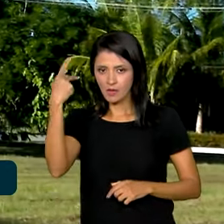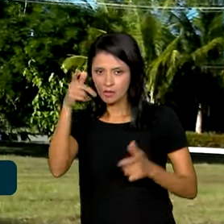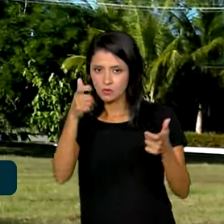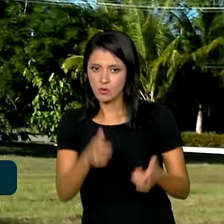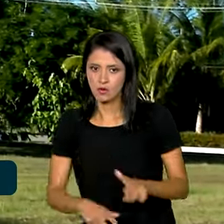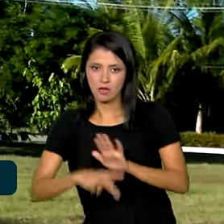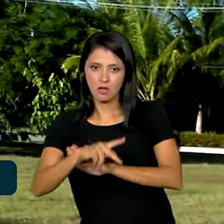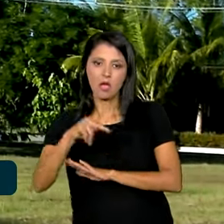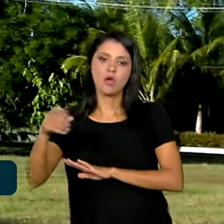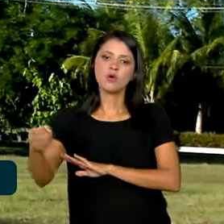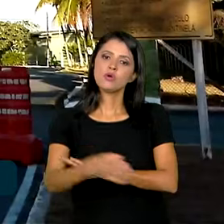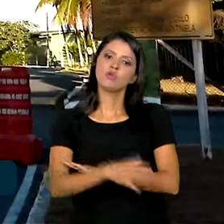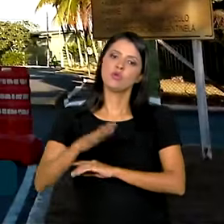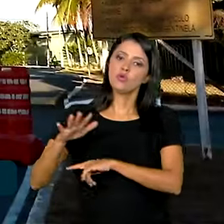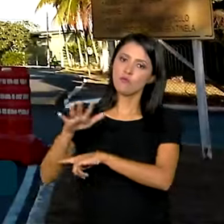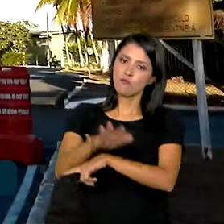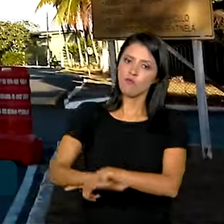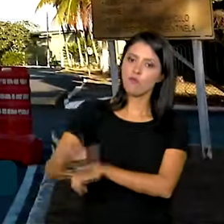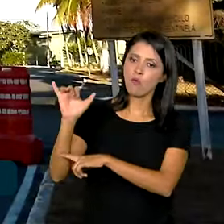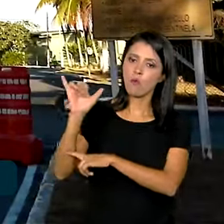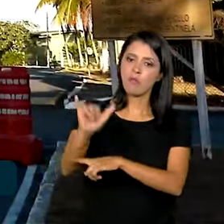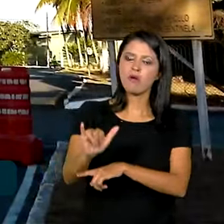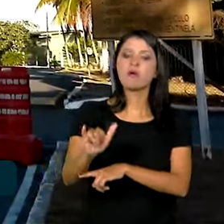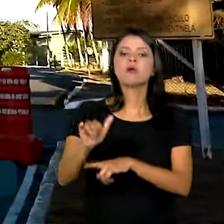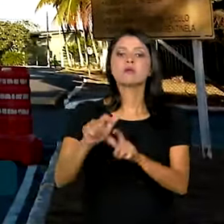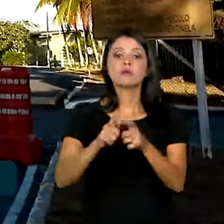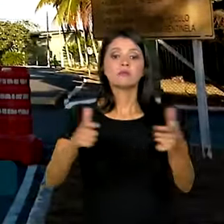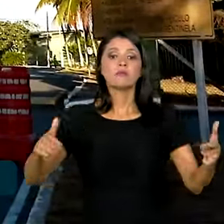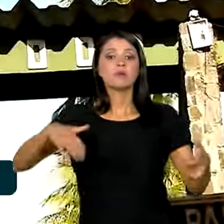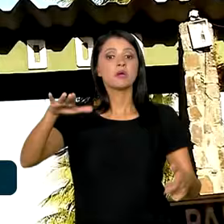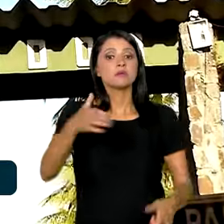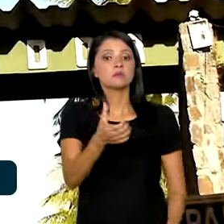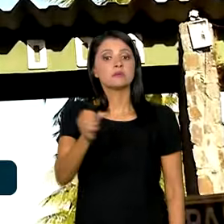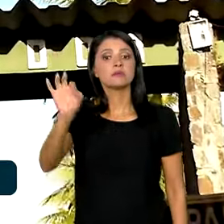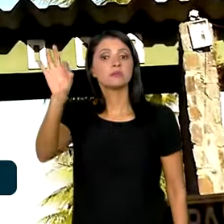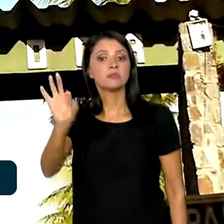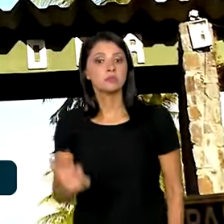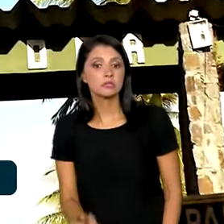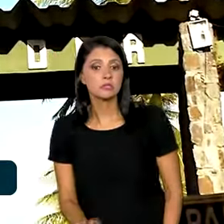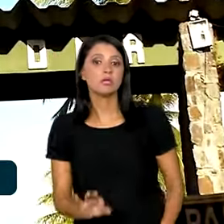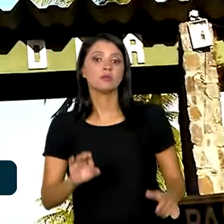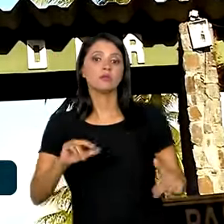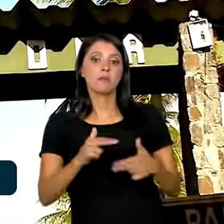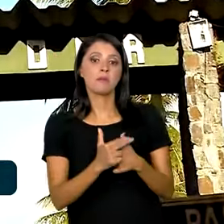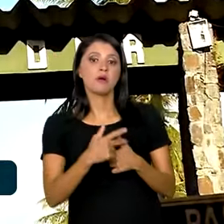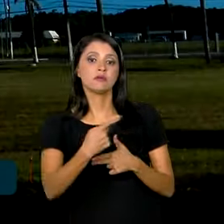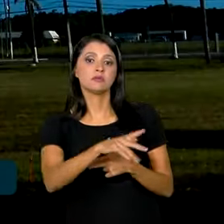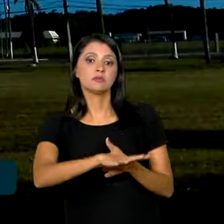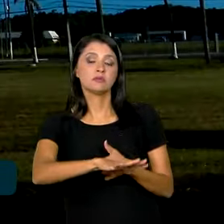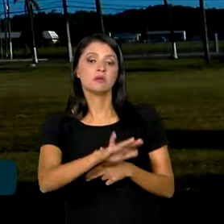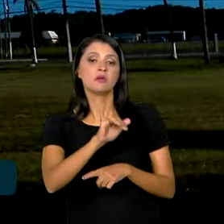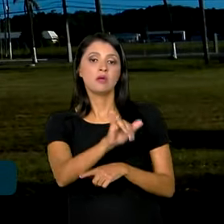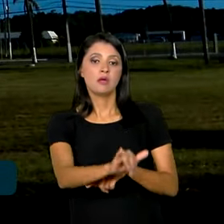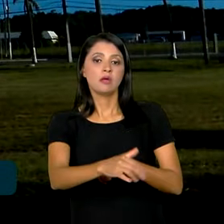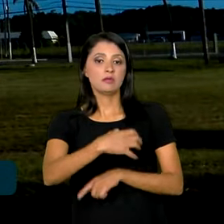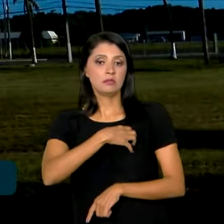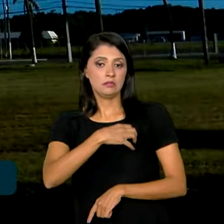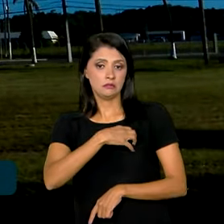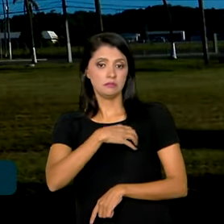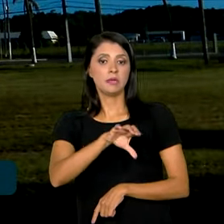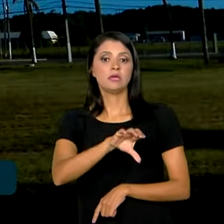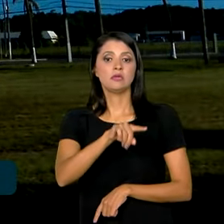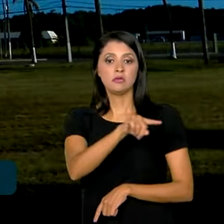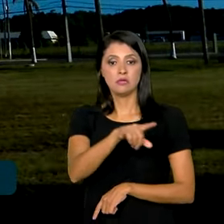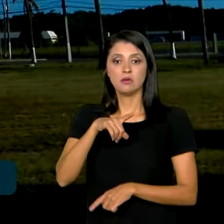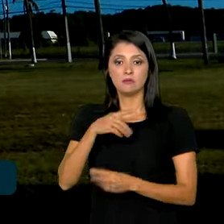ao novo Parque Aeroespacial ocupará mais de 60% da base aérea da capital baiana e será cedido pelo